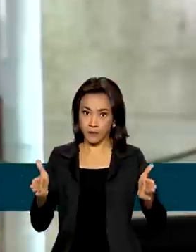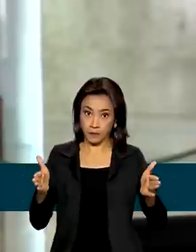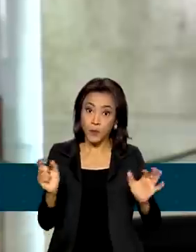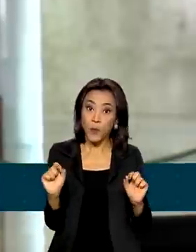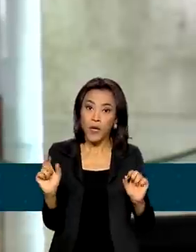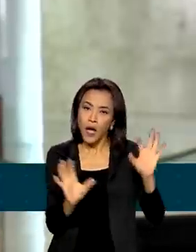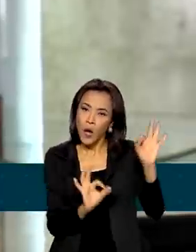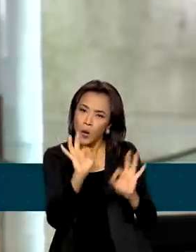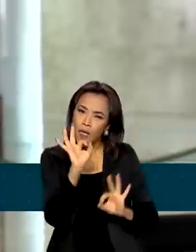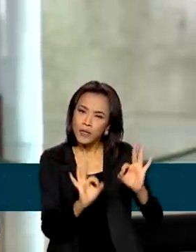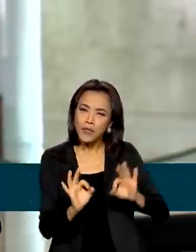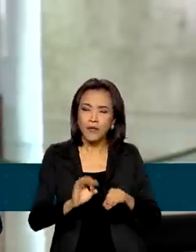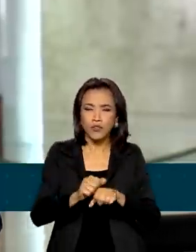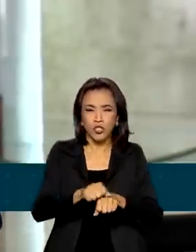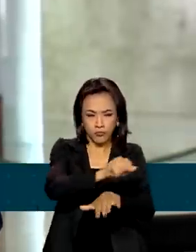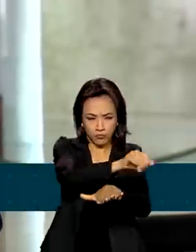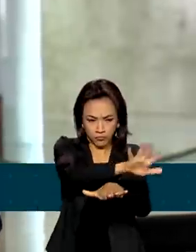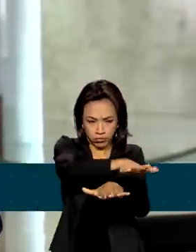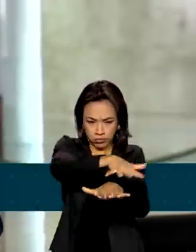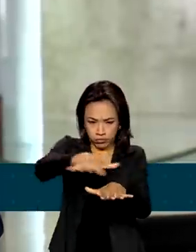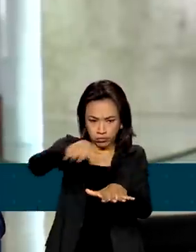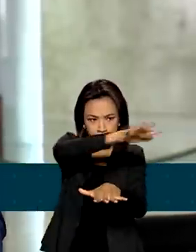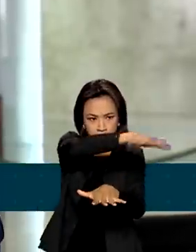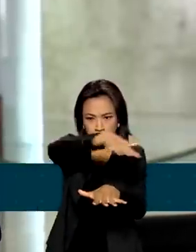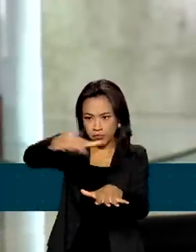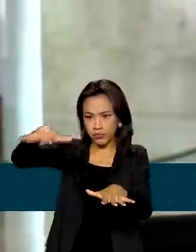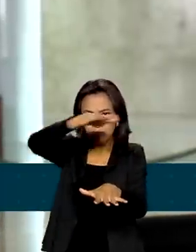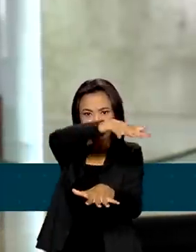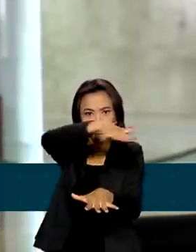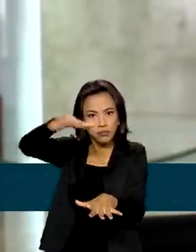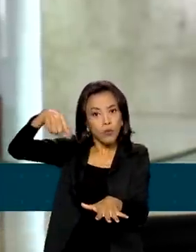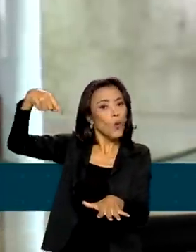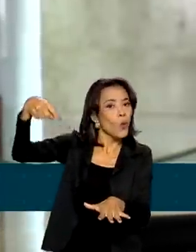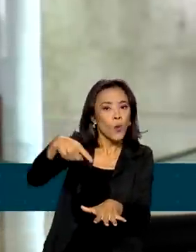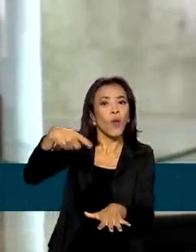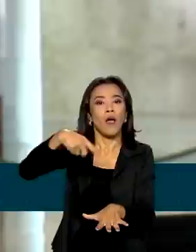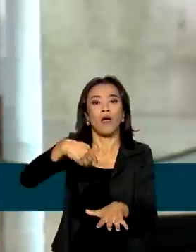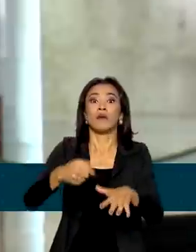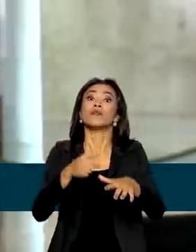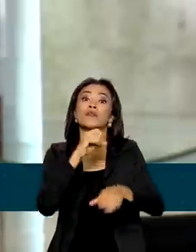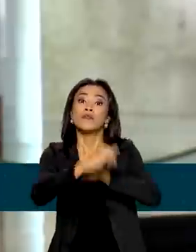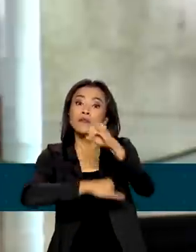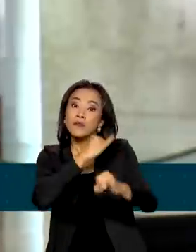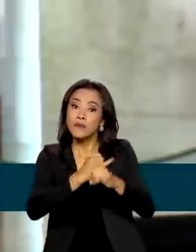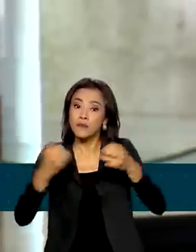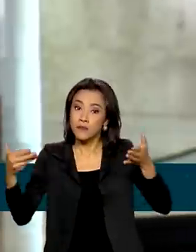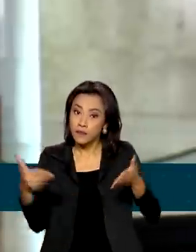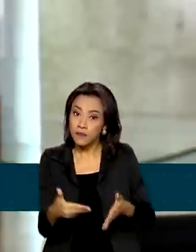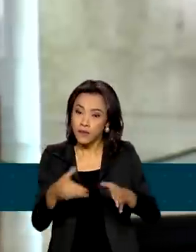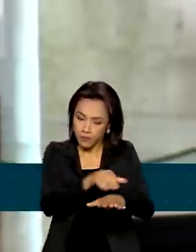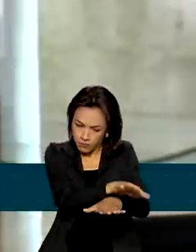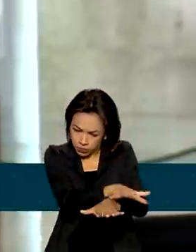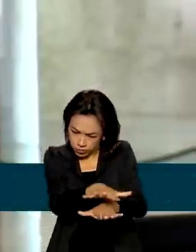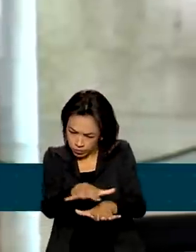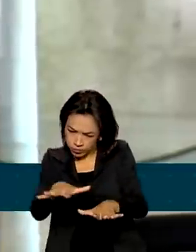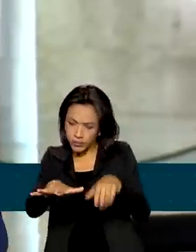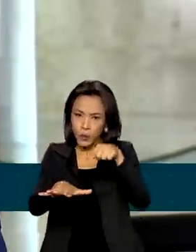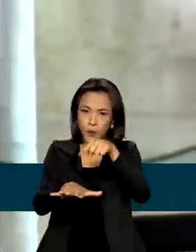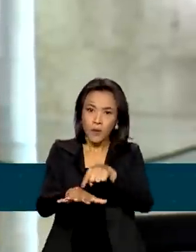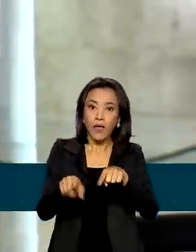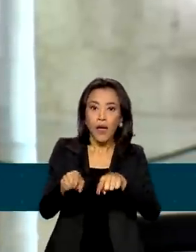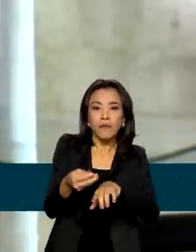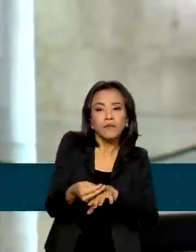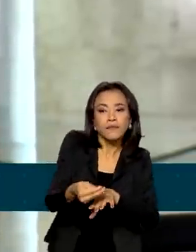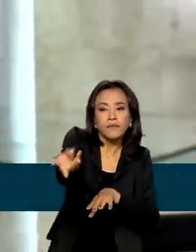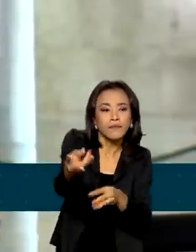das frequências de ondas que são utilizadas no 5G. Atualmente, parte dessa faixa é ocupada também para a